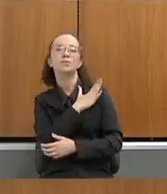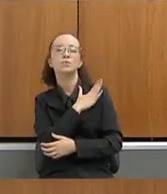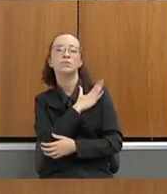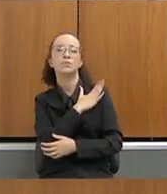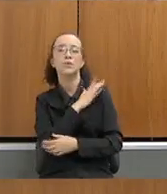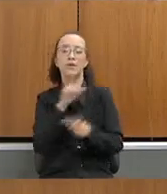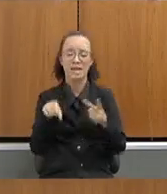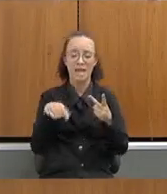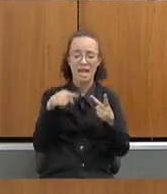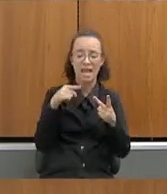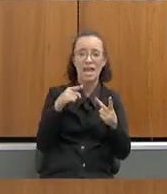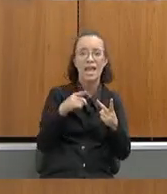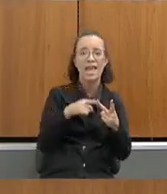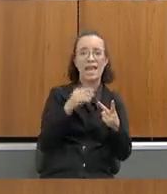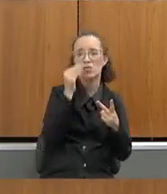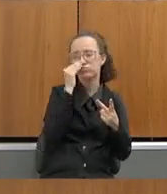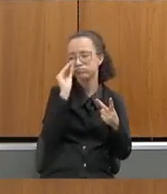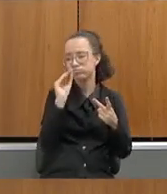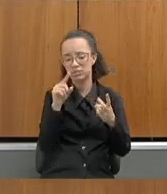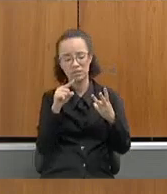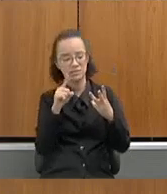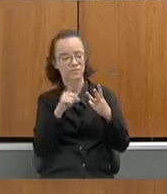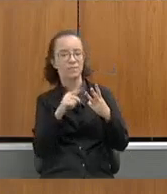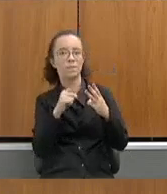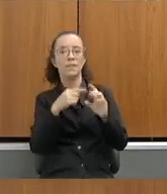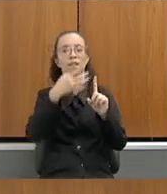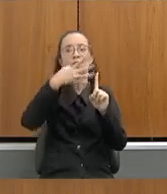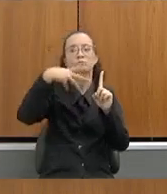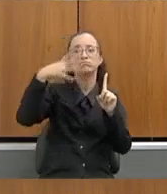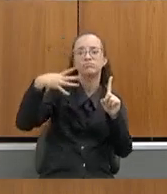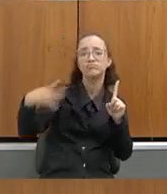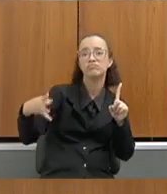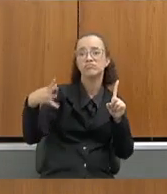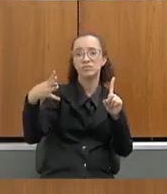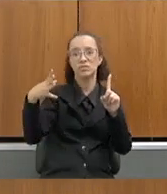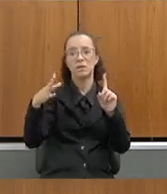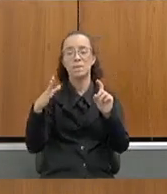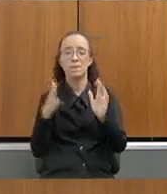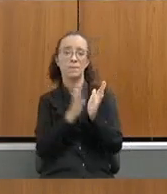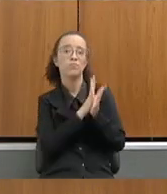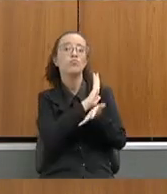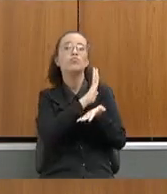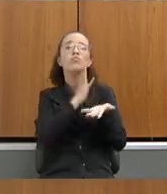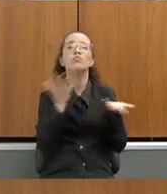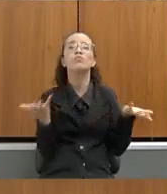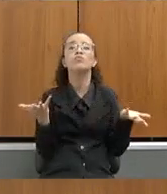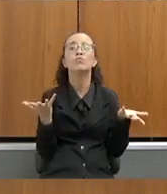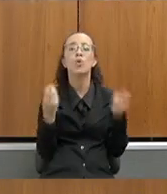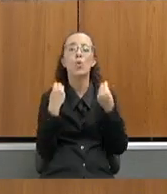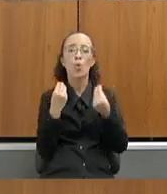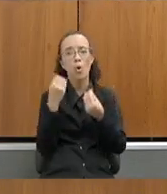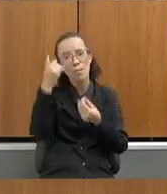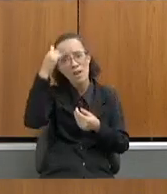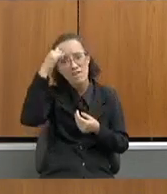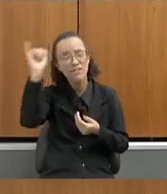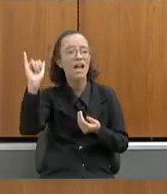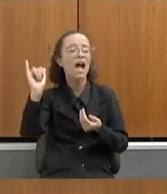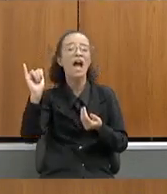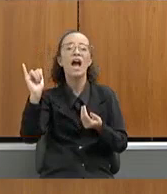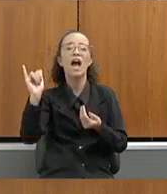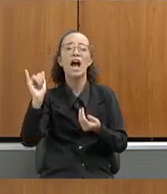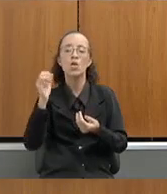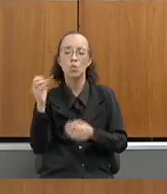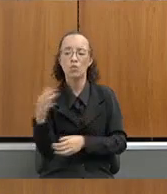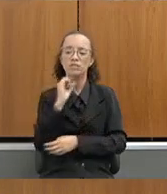é a intolerância, é a LGBTfobia. Como é que nós vamos tratar isso para que isso não se transforme em novos assassinatos?